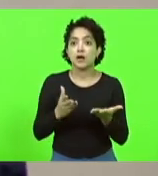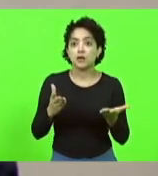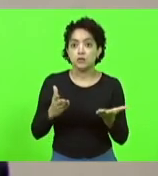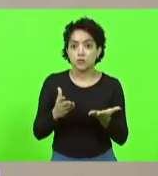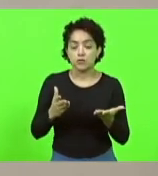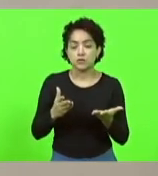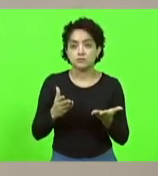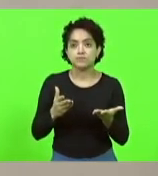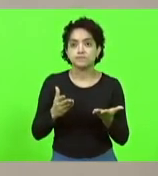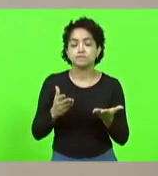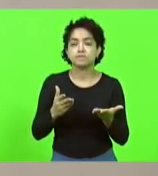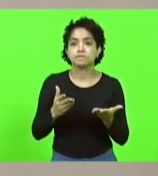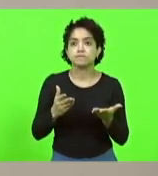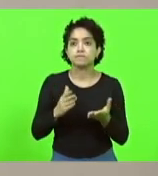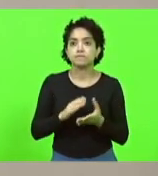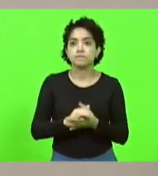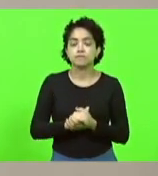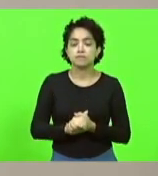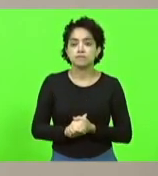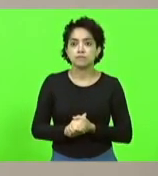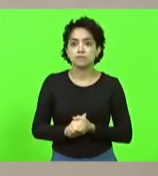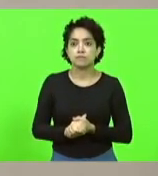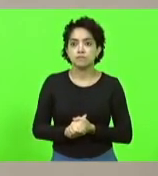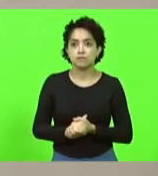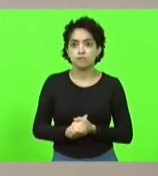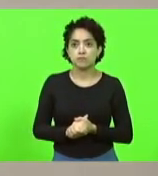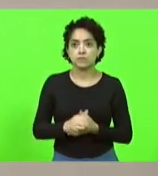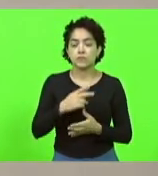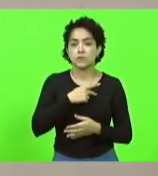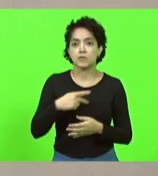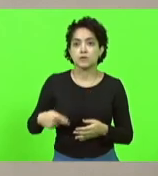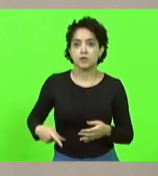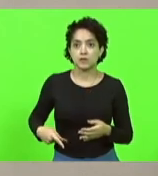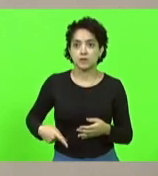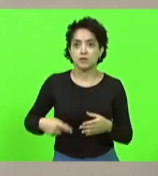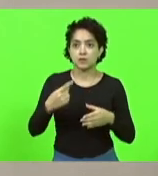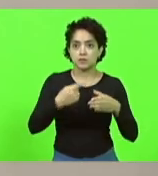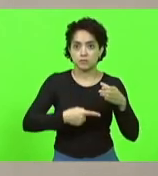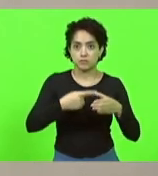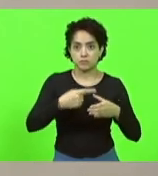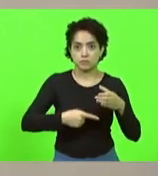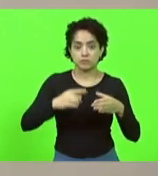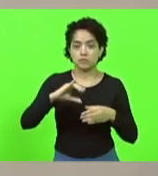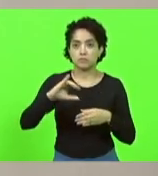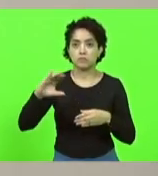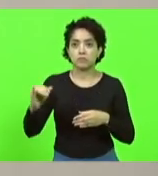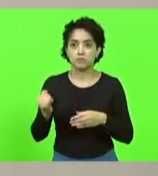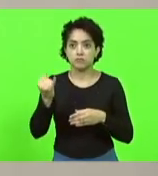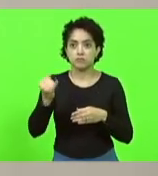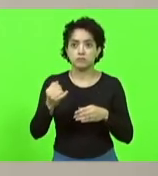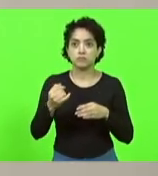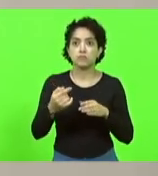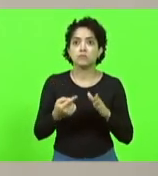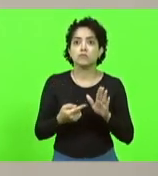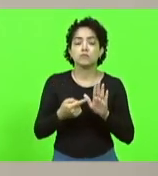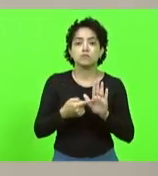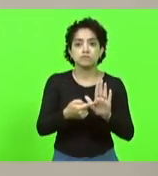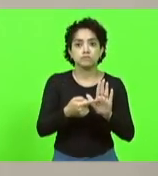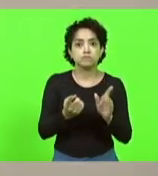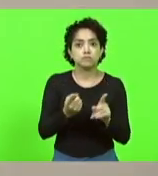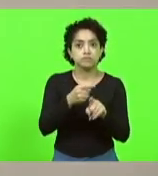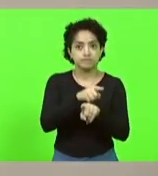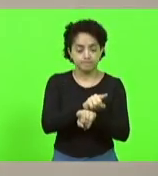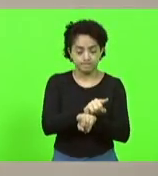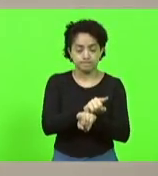matérias. A presidência comunica que a Comissão de Constituição e Justiça apresentou parecer contrário a seguinte